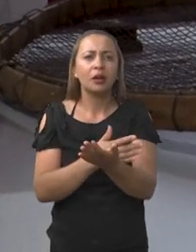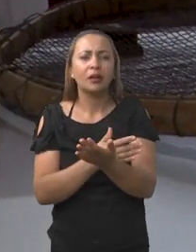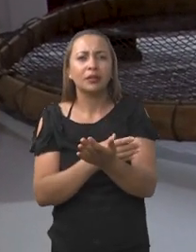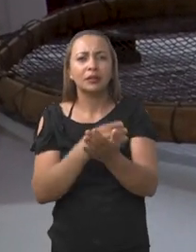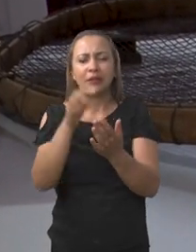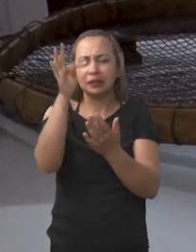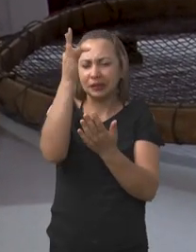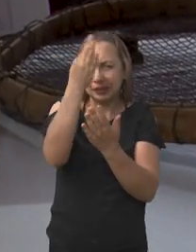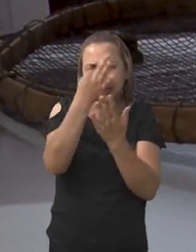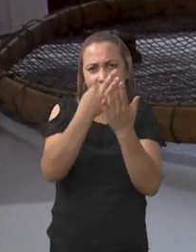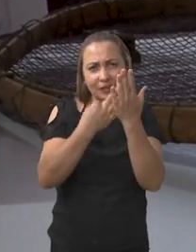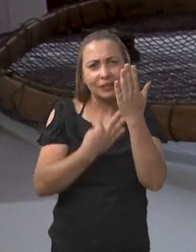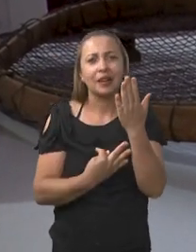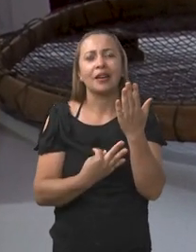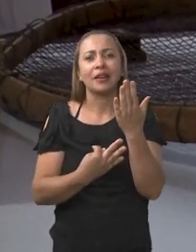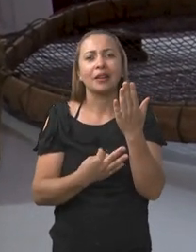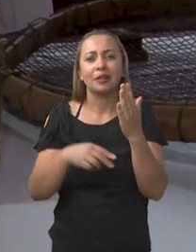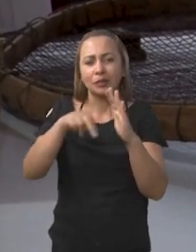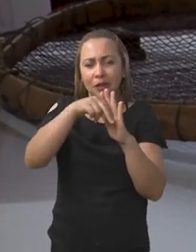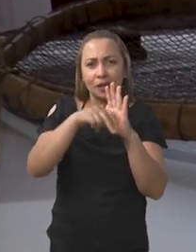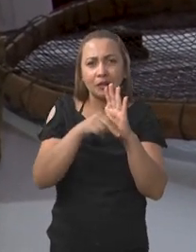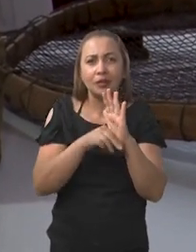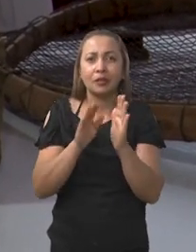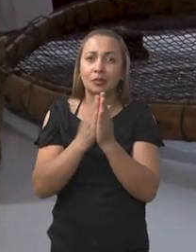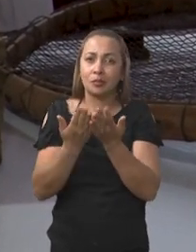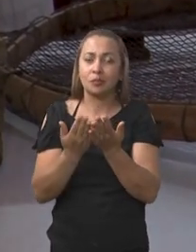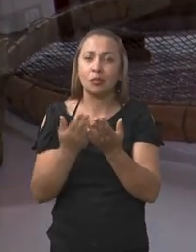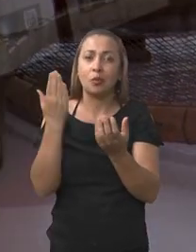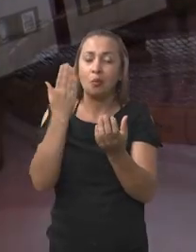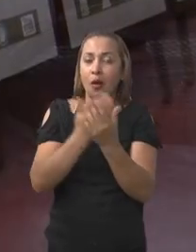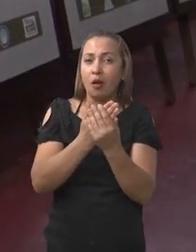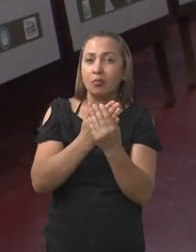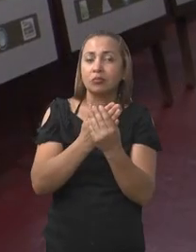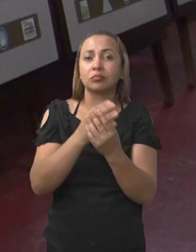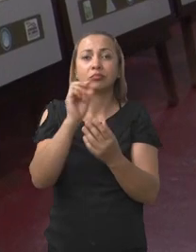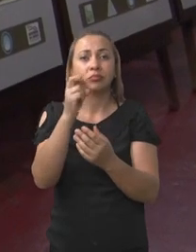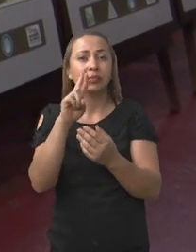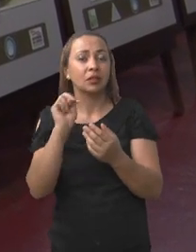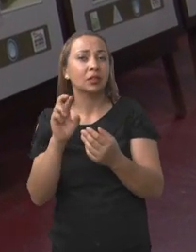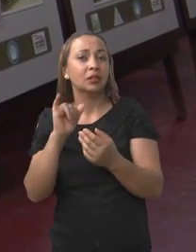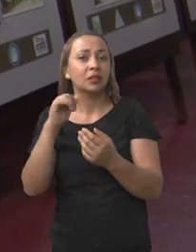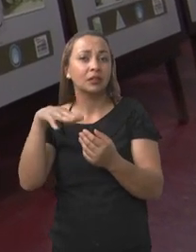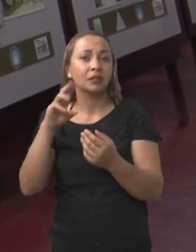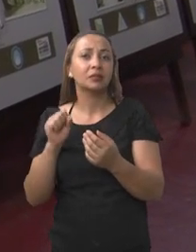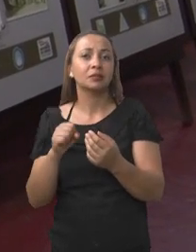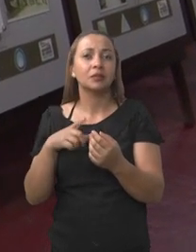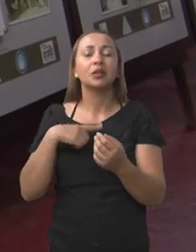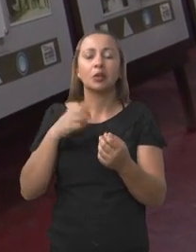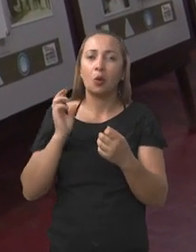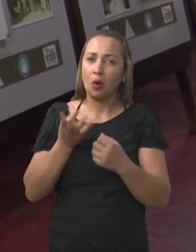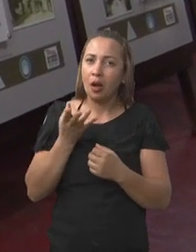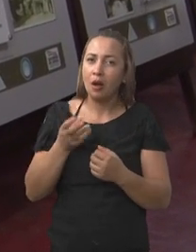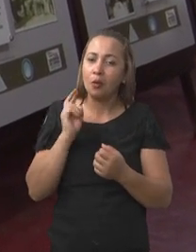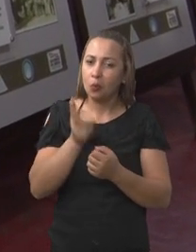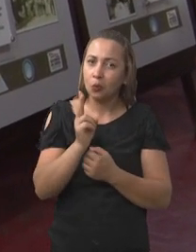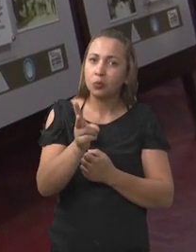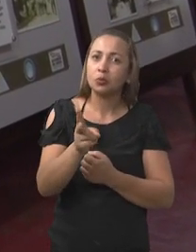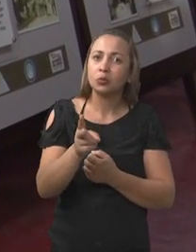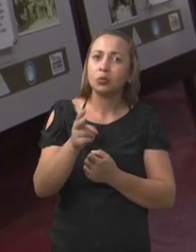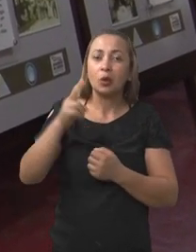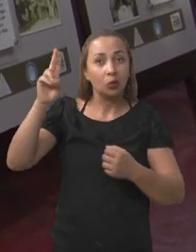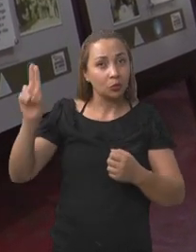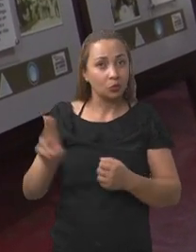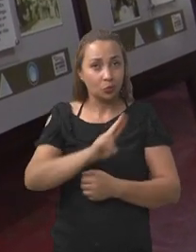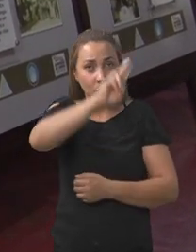Jornais, inventários, Livros de notas, né? Processos Crimes. Então, eu pretendo continuar essa pesquisa, né?